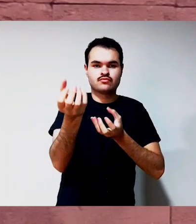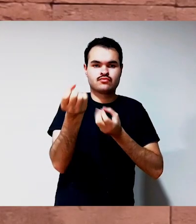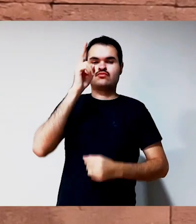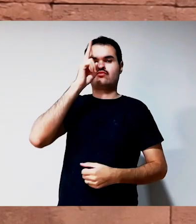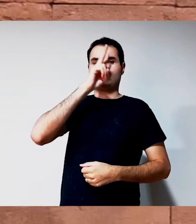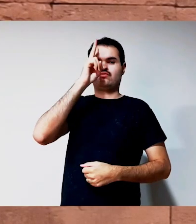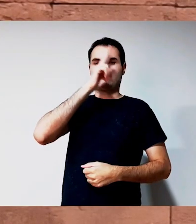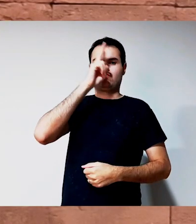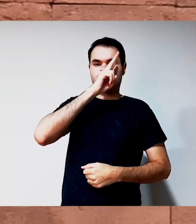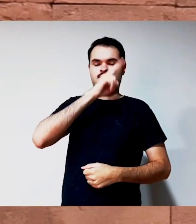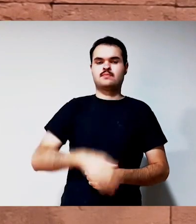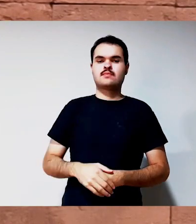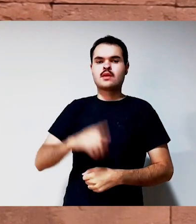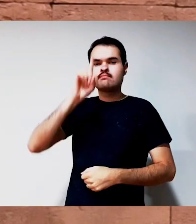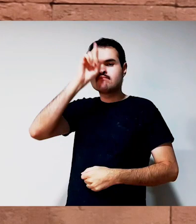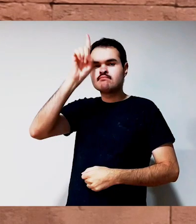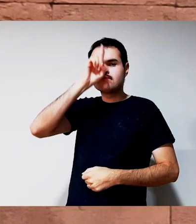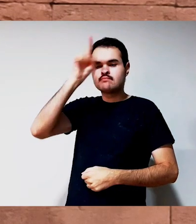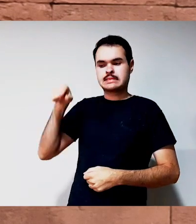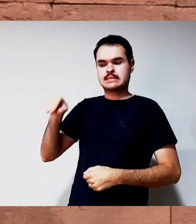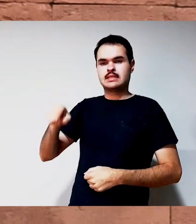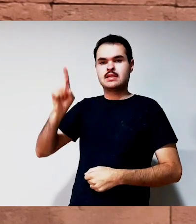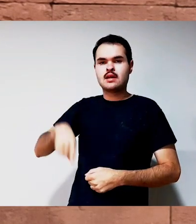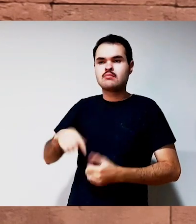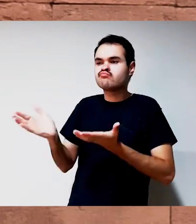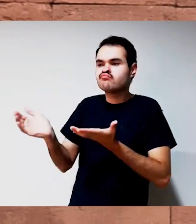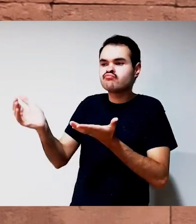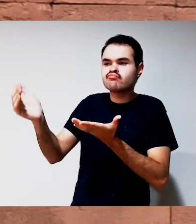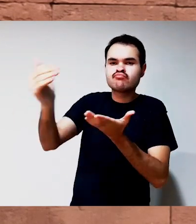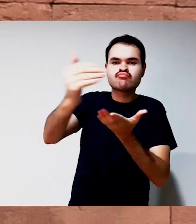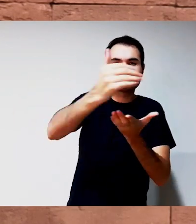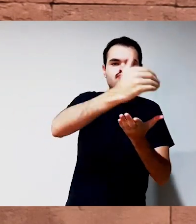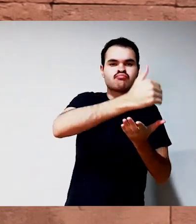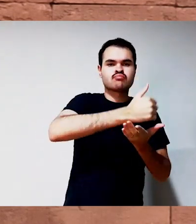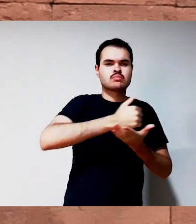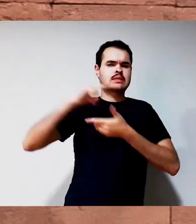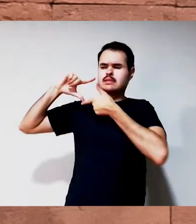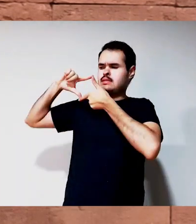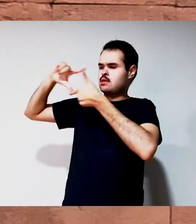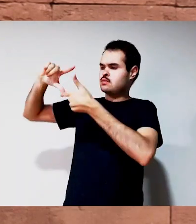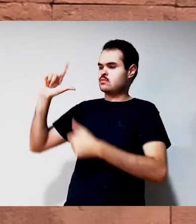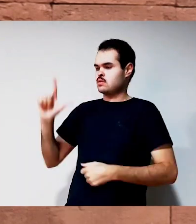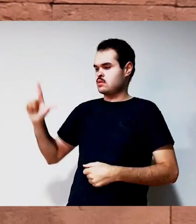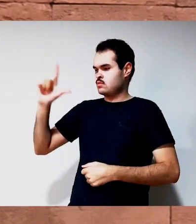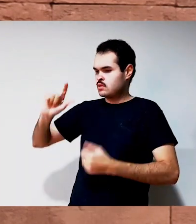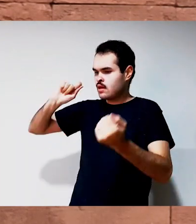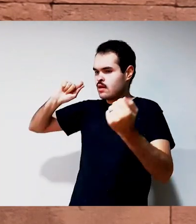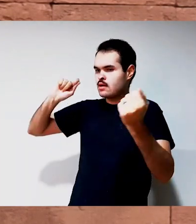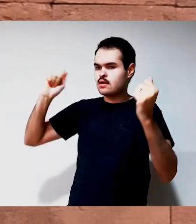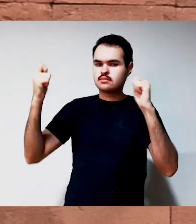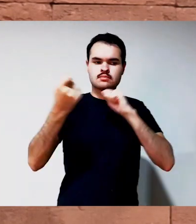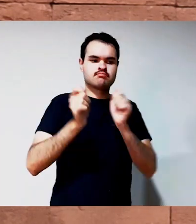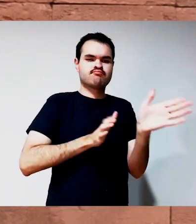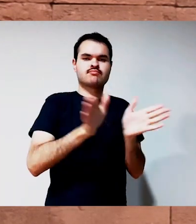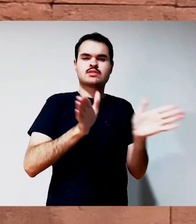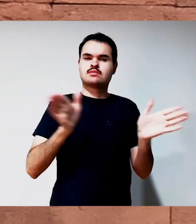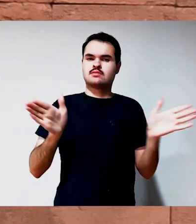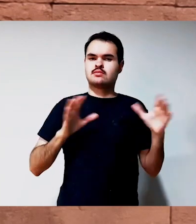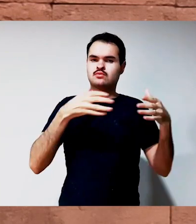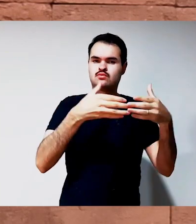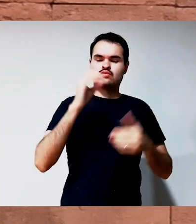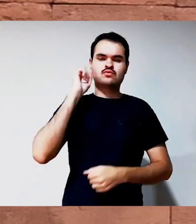Ela foi desenvolvida pelo João Batista, que é surdo, e ele tem um projeto que se chama Mãos que Contam Histórias.